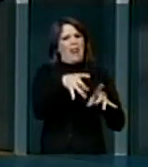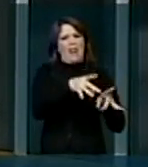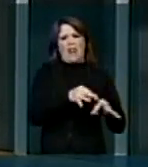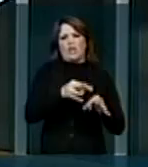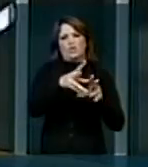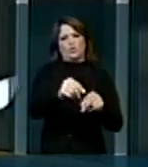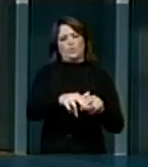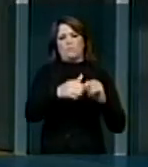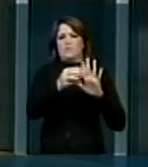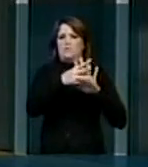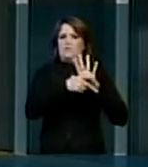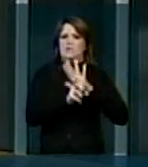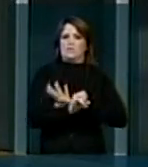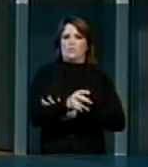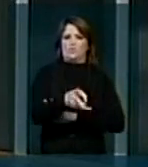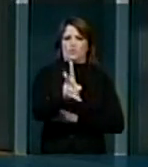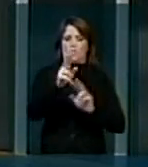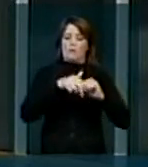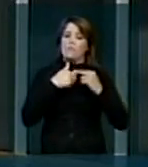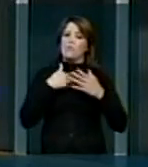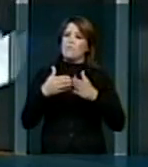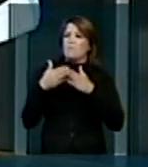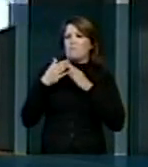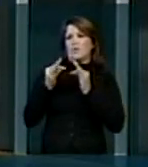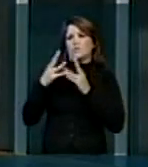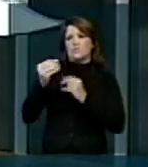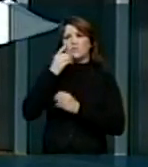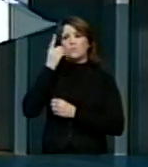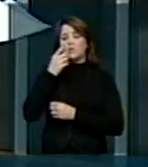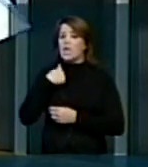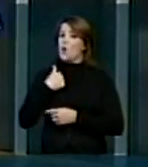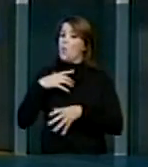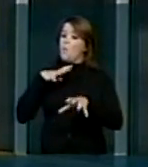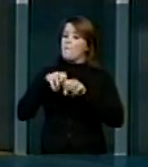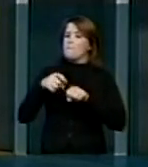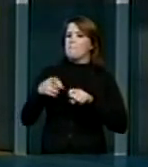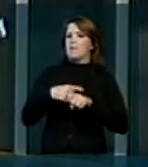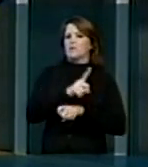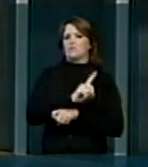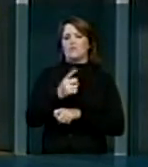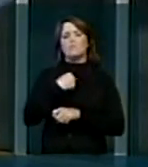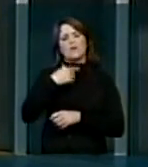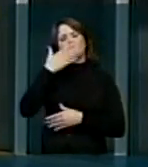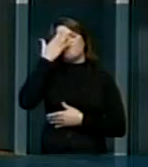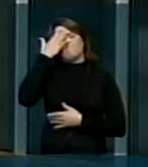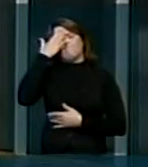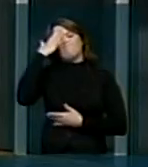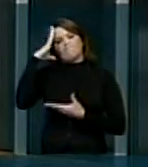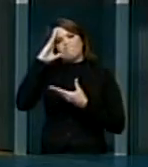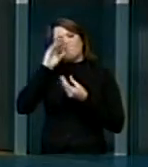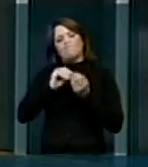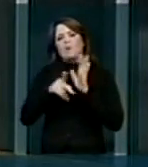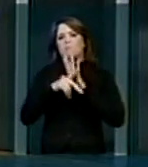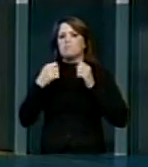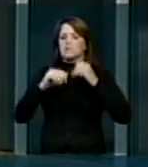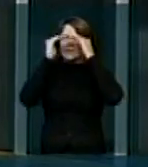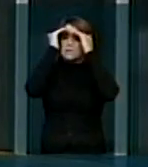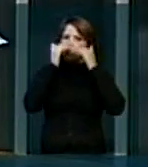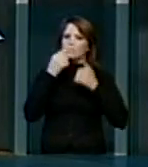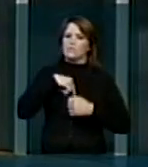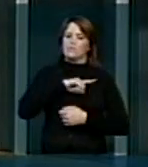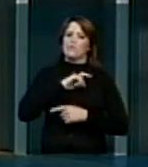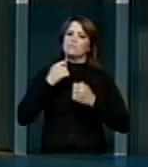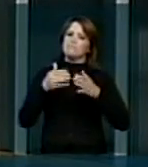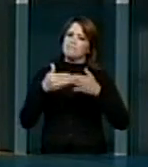provisória. Por isso, eu faço um apelo aqui, senhores deputados, eu não sou médico, mas compreendo que eles merecem nosso respeito e eu